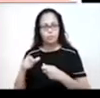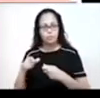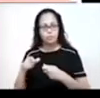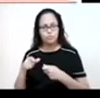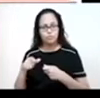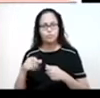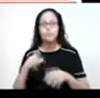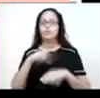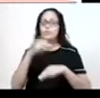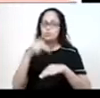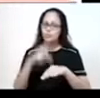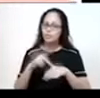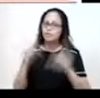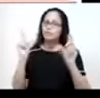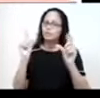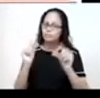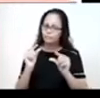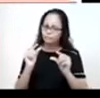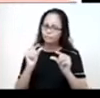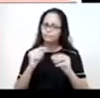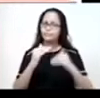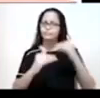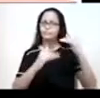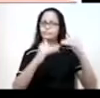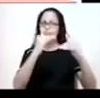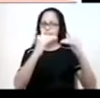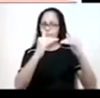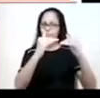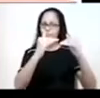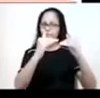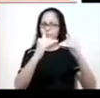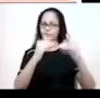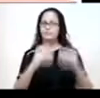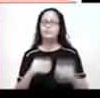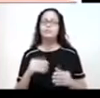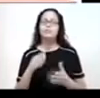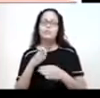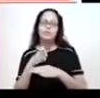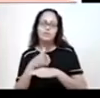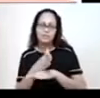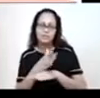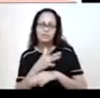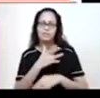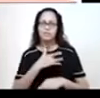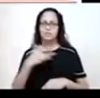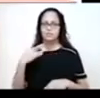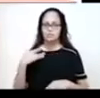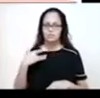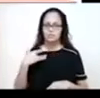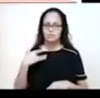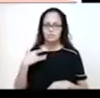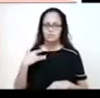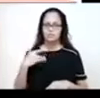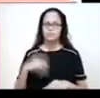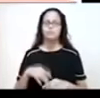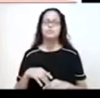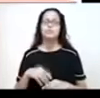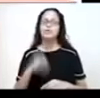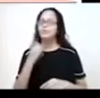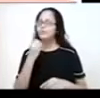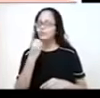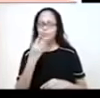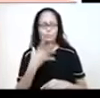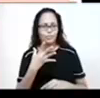menos desenvolvidos, o acesso à saúde é mais difícil, os serviços de saúde não são também tão